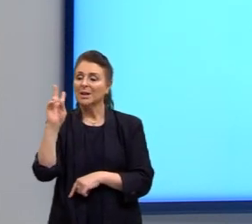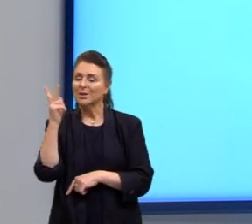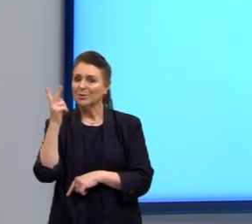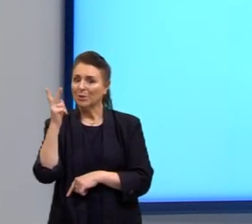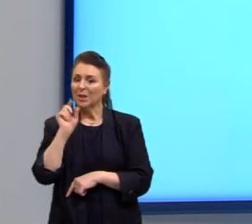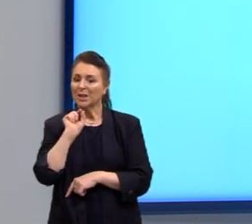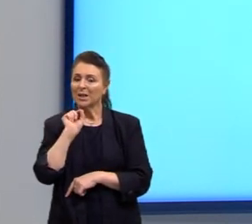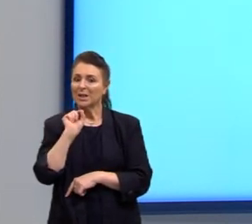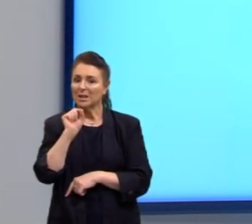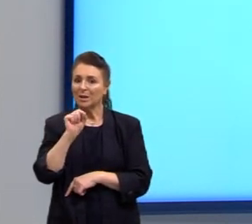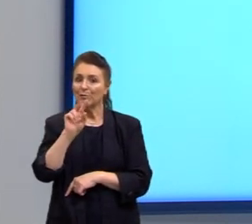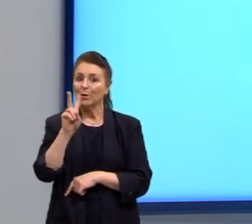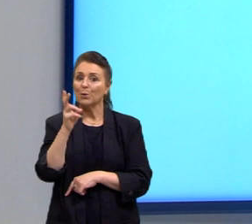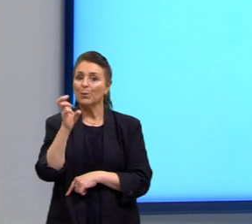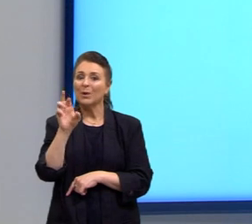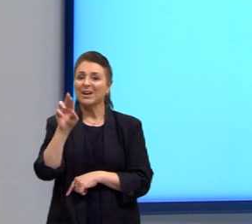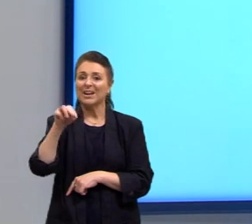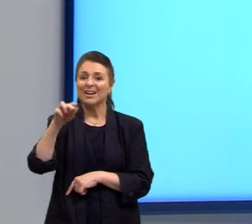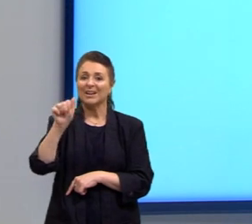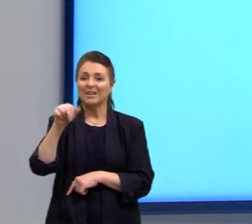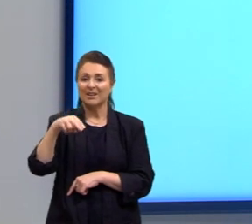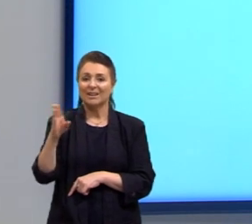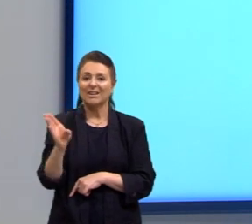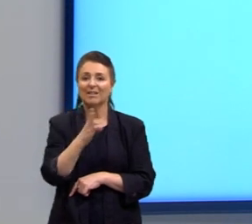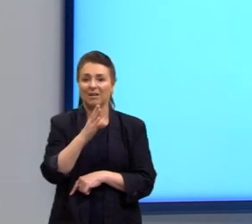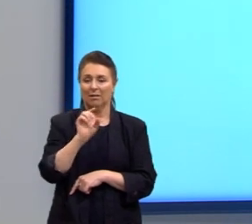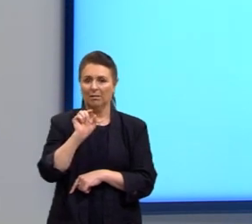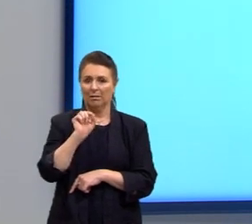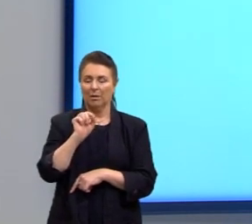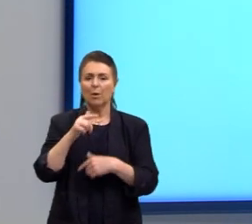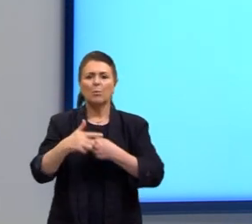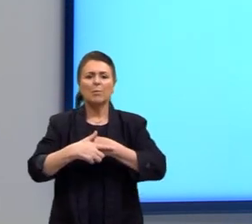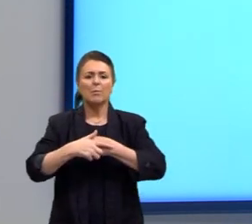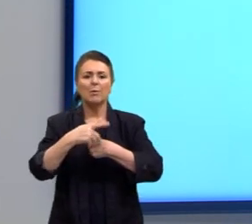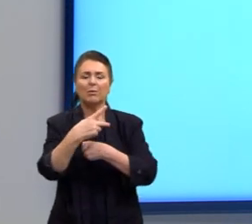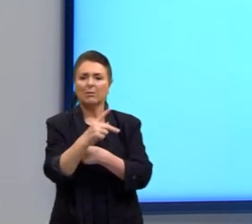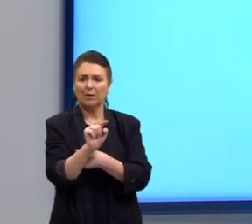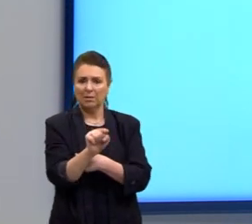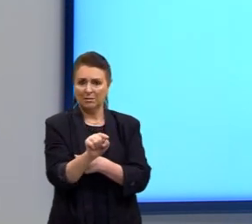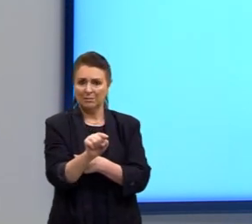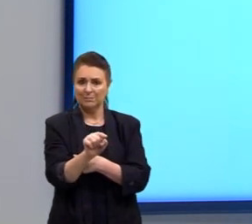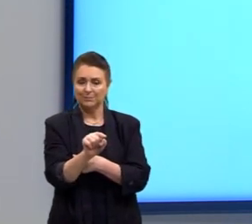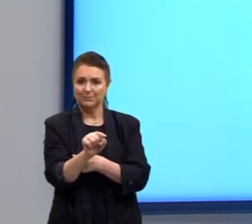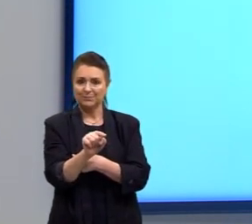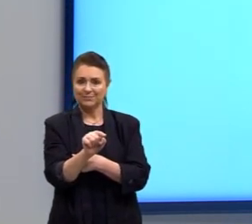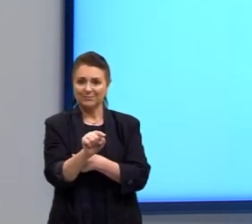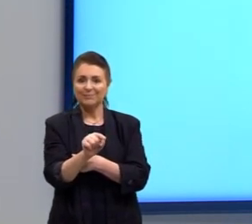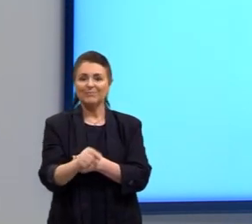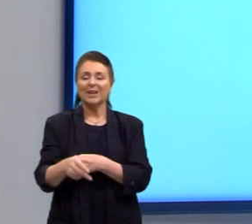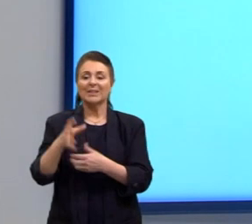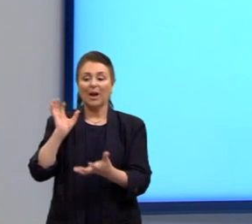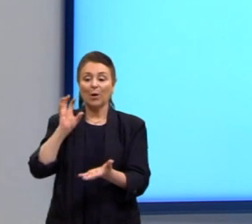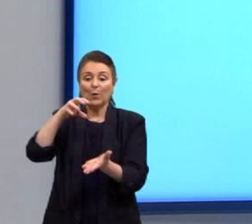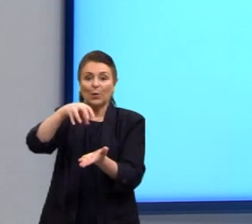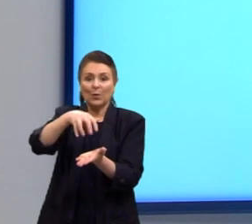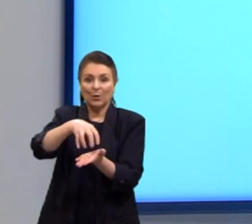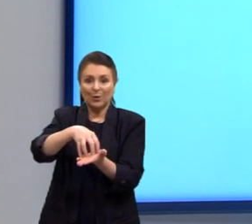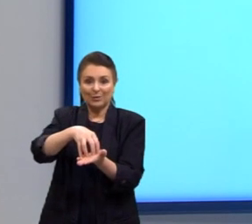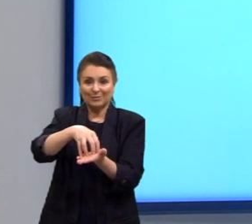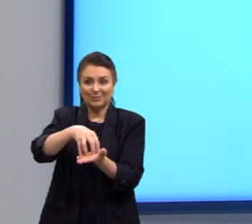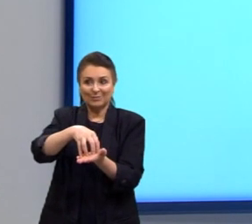quem foi Hernan Cortes, conhecer qual foi seu papel dentro dessa colonização.